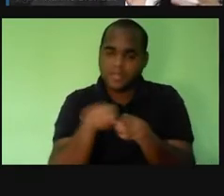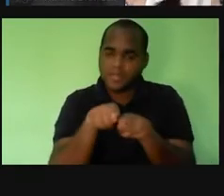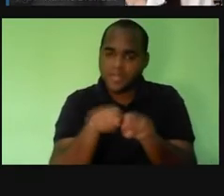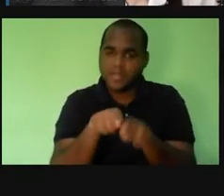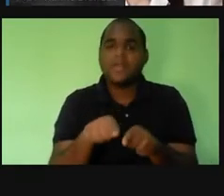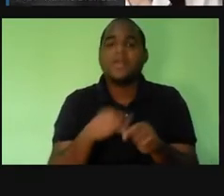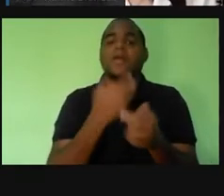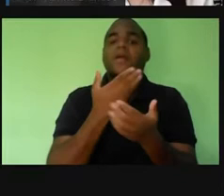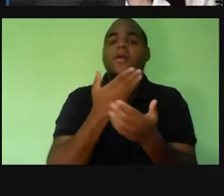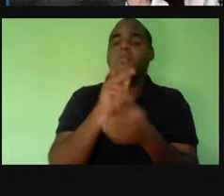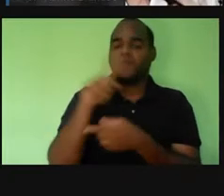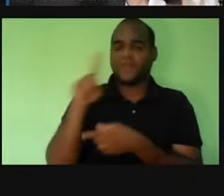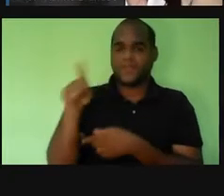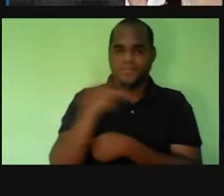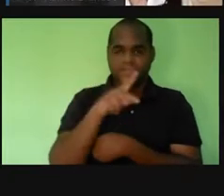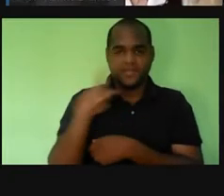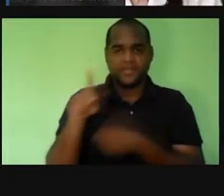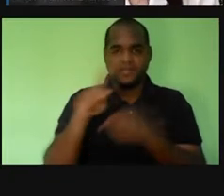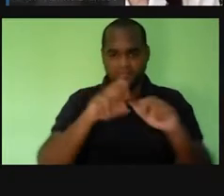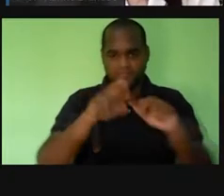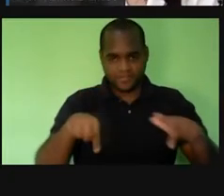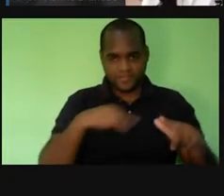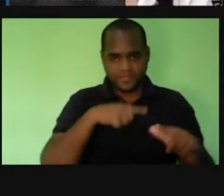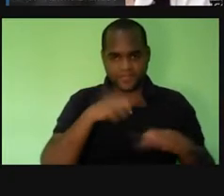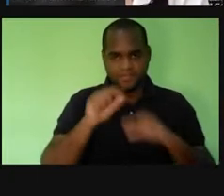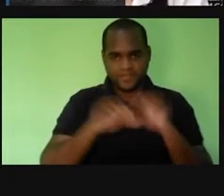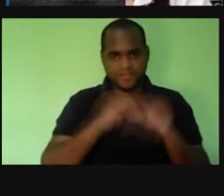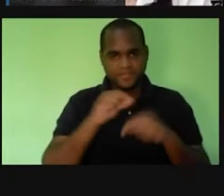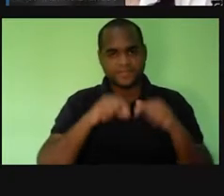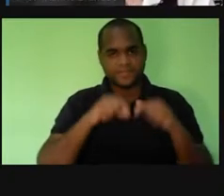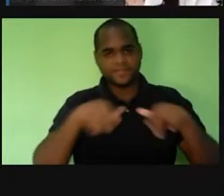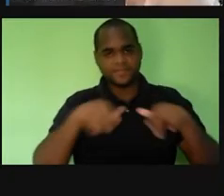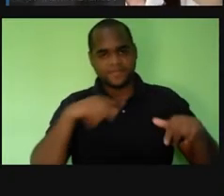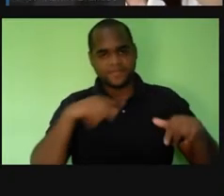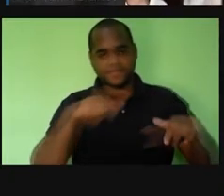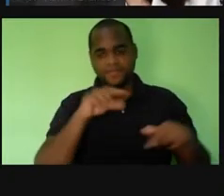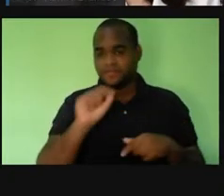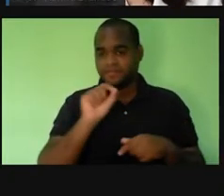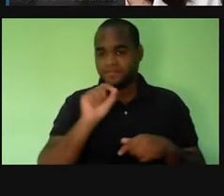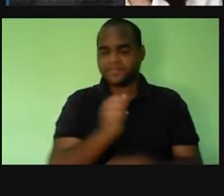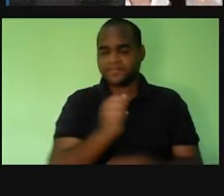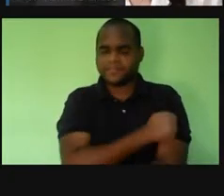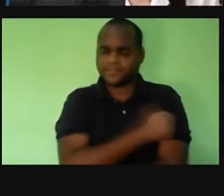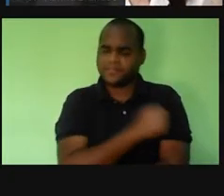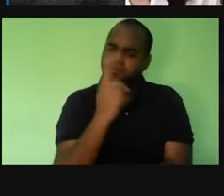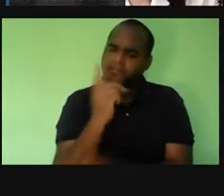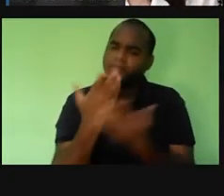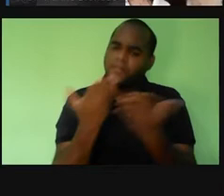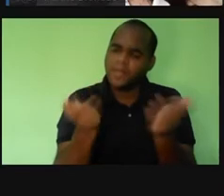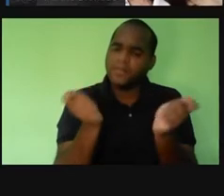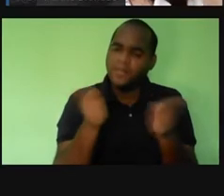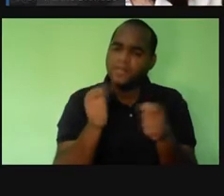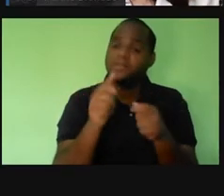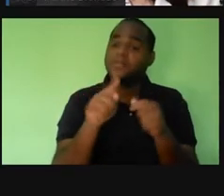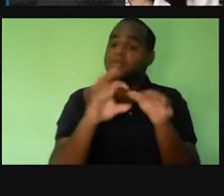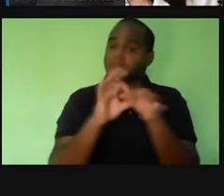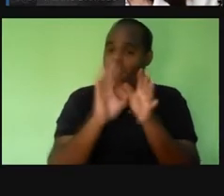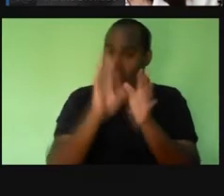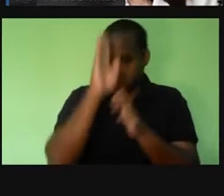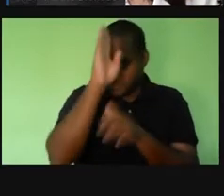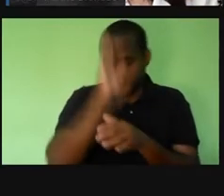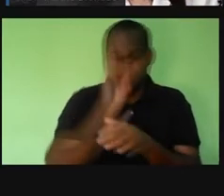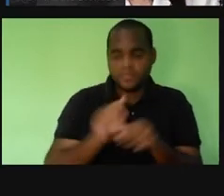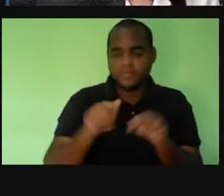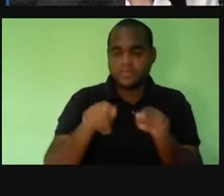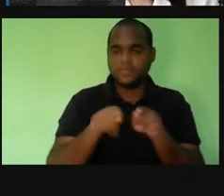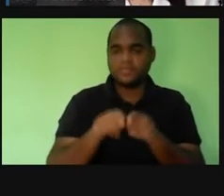é uma ferramenta que pode ser estudada, é utilizada por vocês, estudantes, ela é gratuita e por nós, professores também,